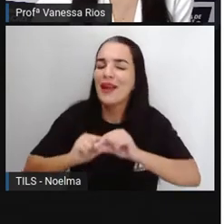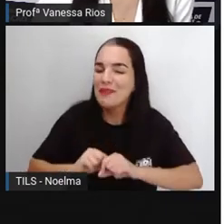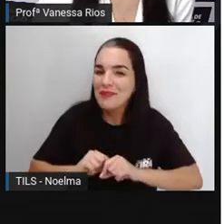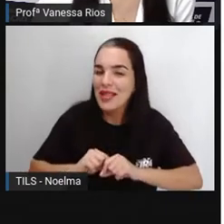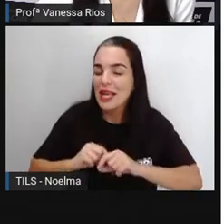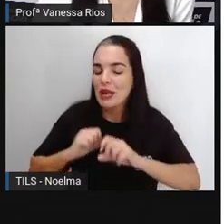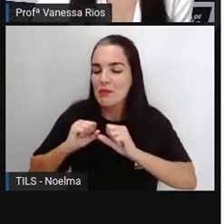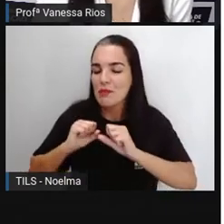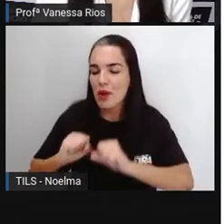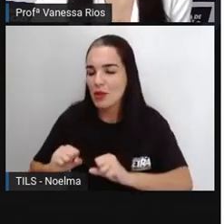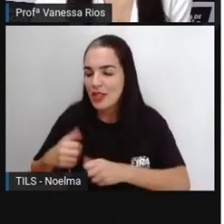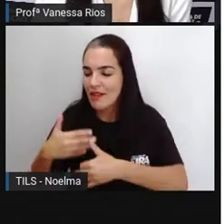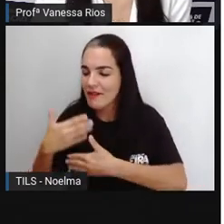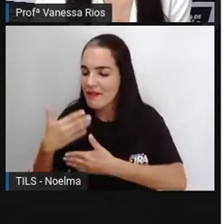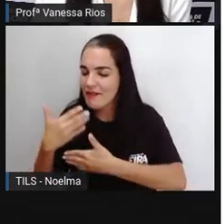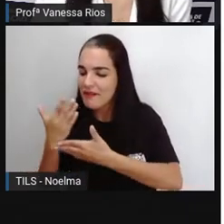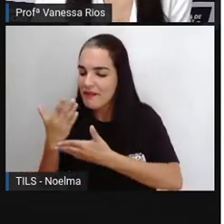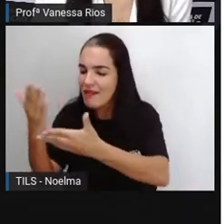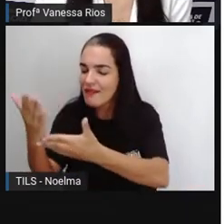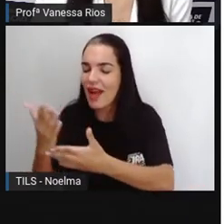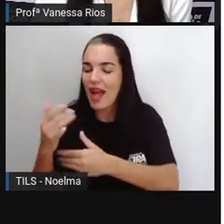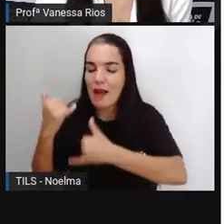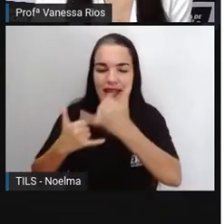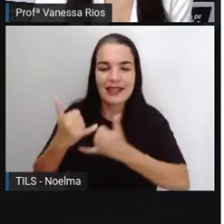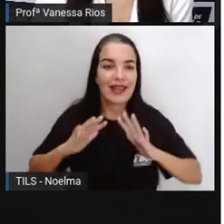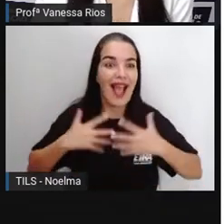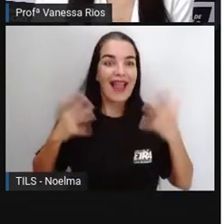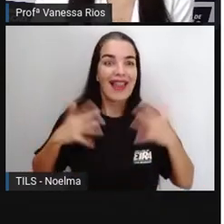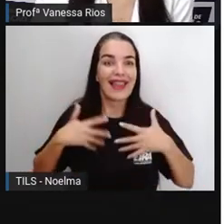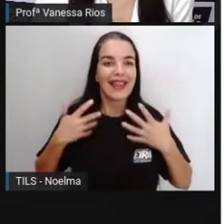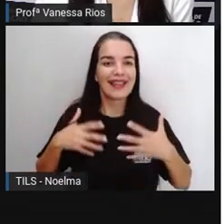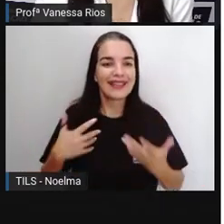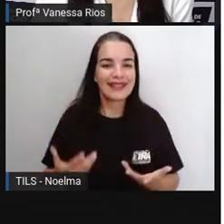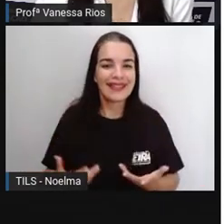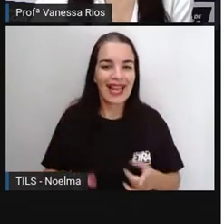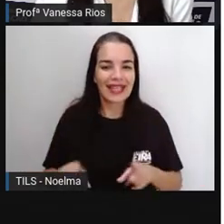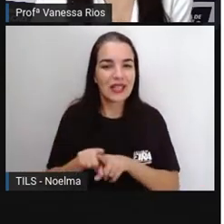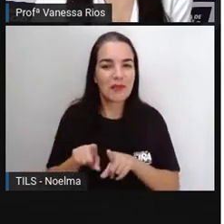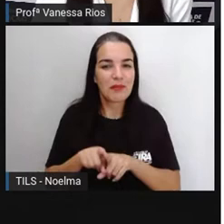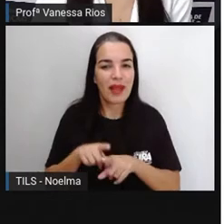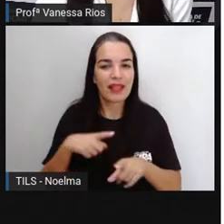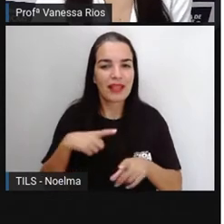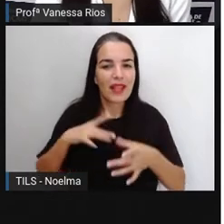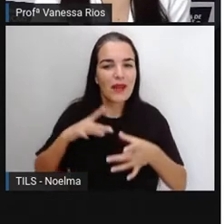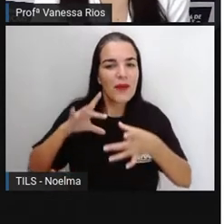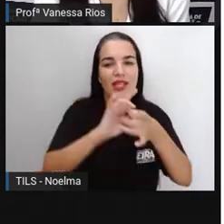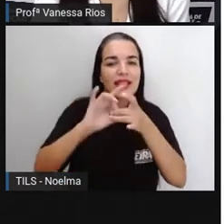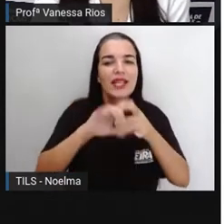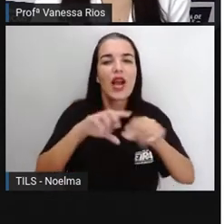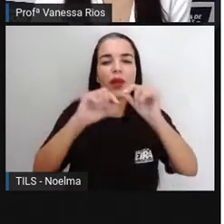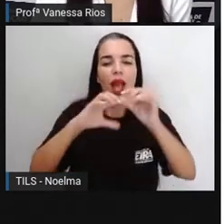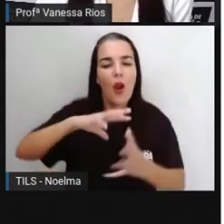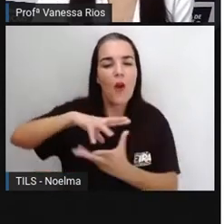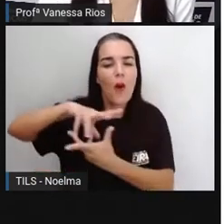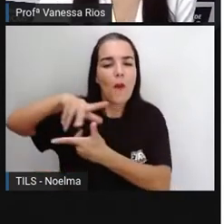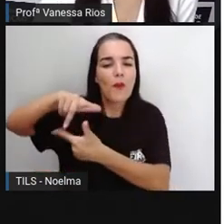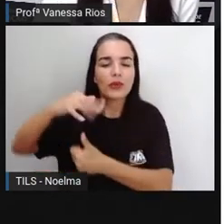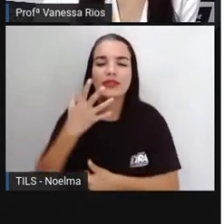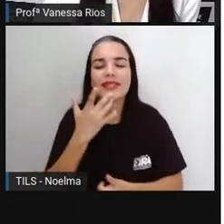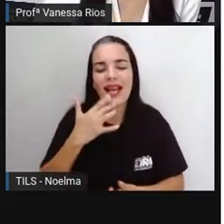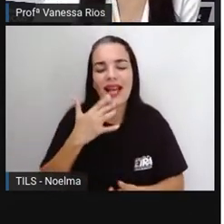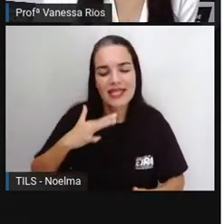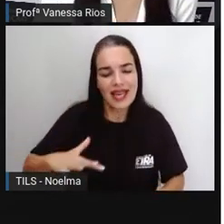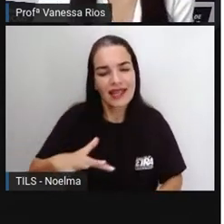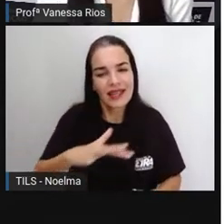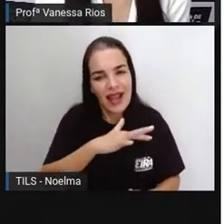entretenimento, normalmente aí é associados às crianças, ao mundo infantil, mas que também existem